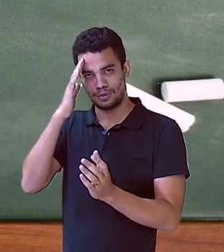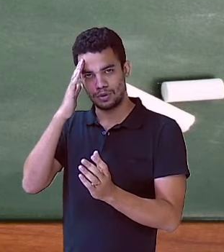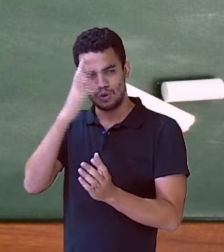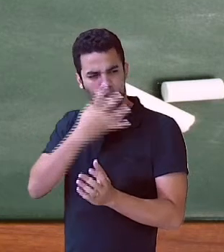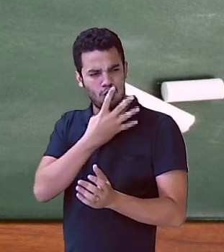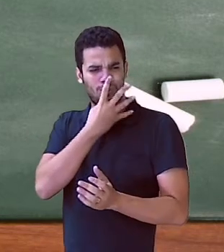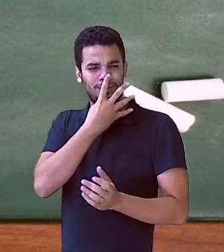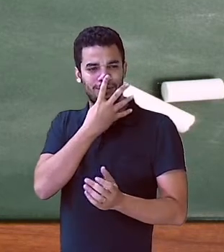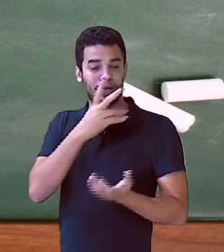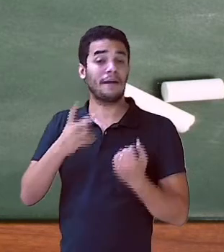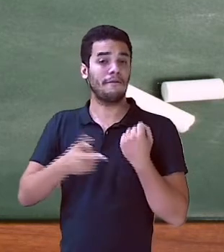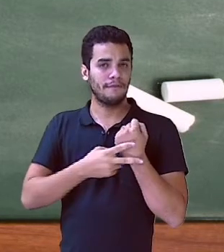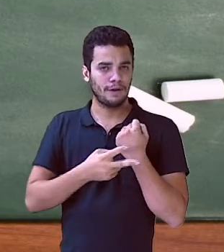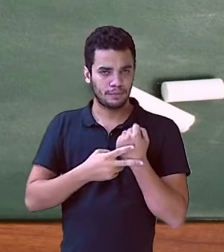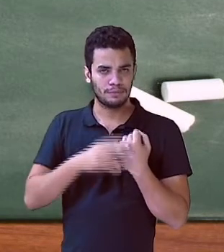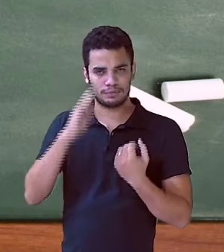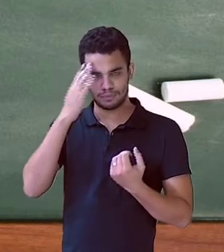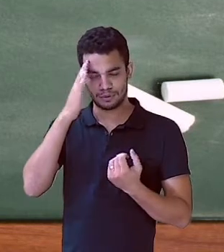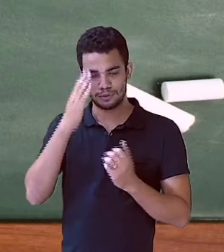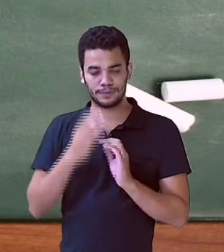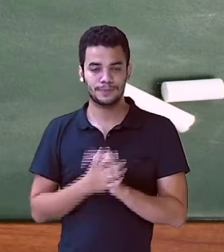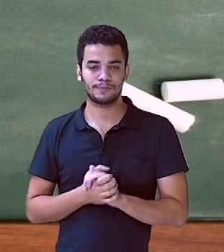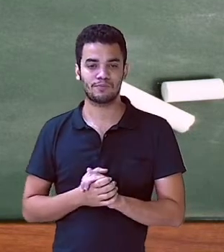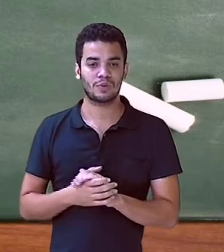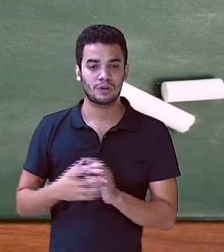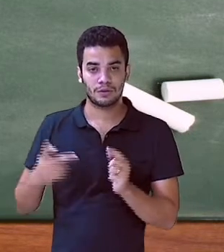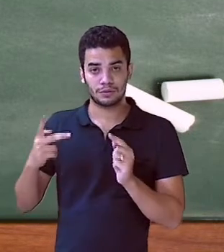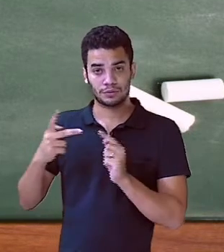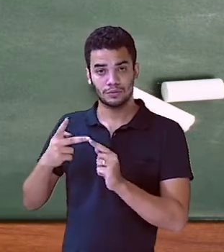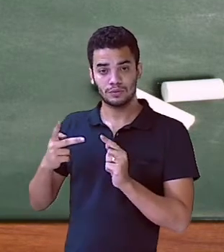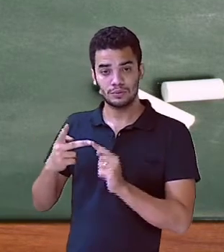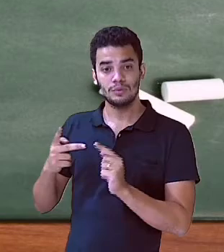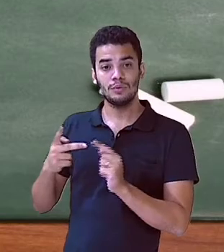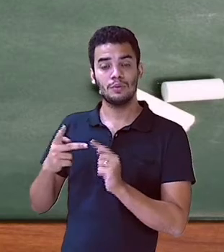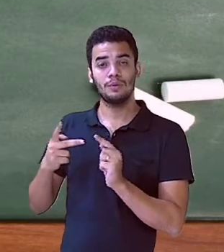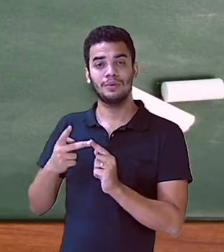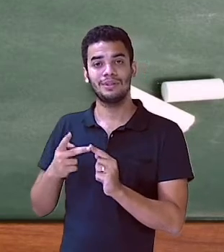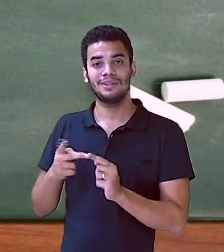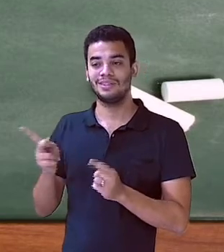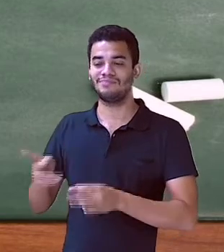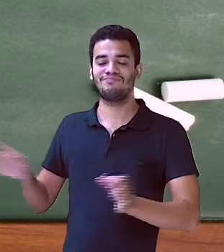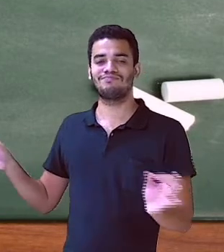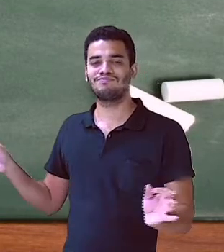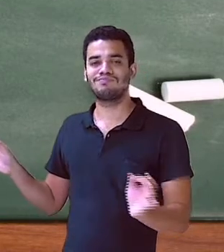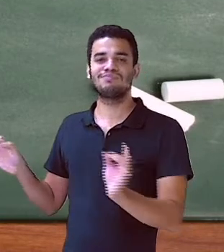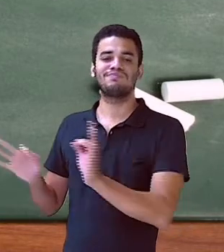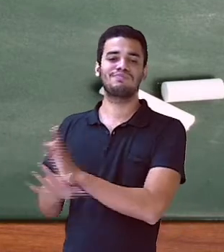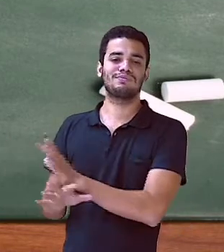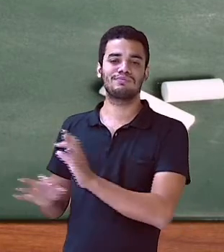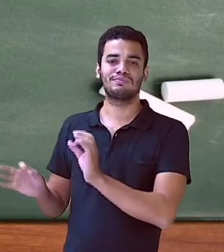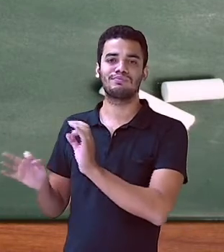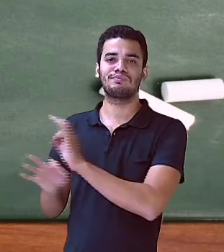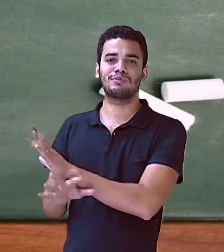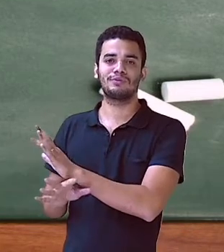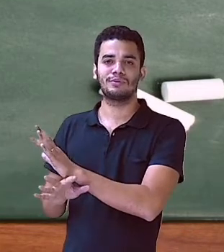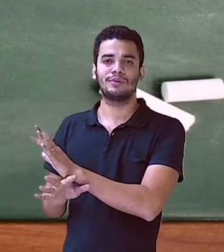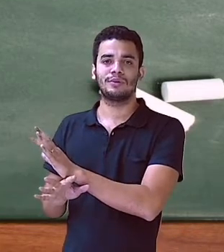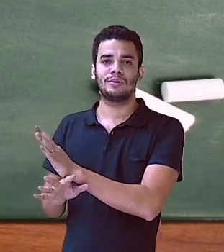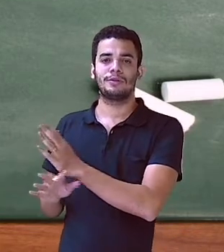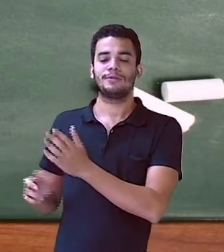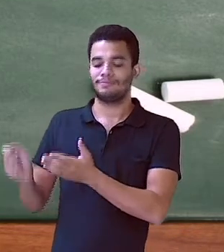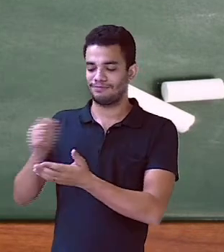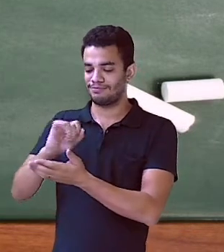Terminaram, terminaram satisfeitos o trabalho. Ah, percebam, verbo, terminaram. Isso aí,